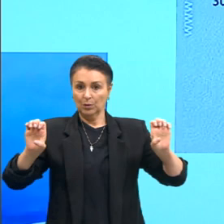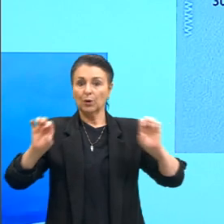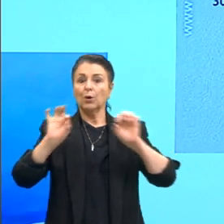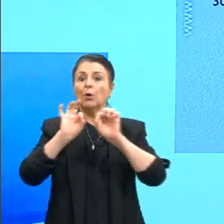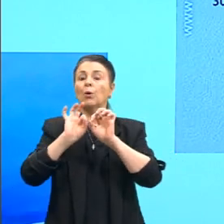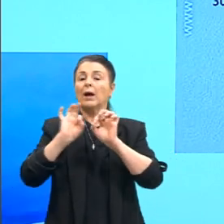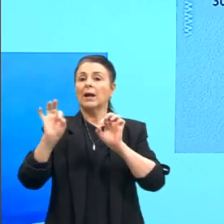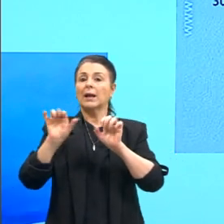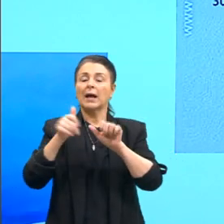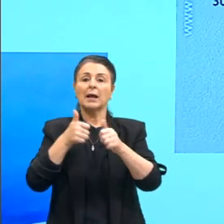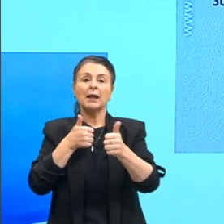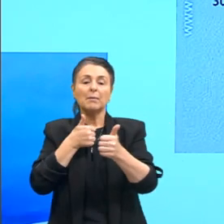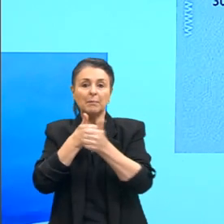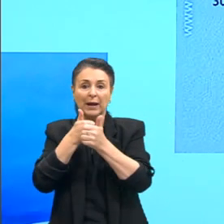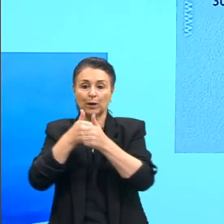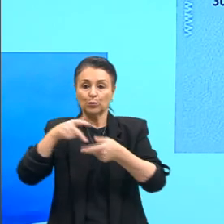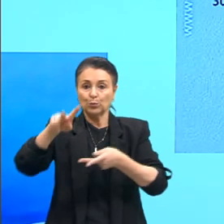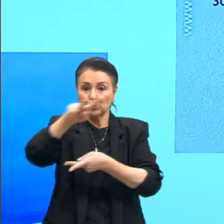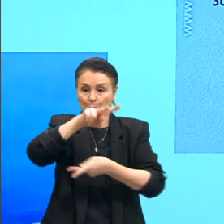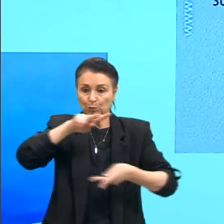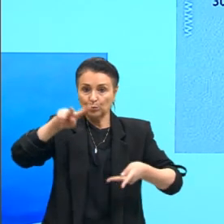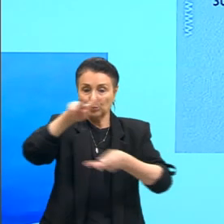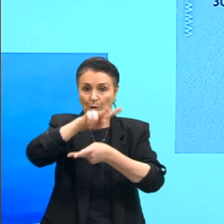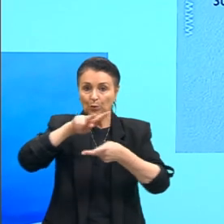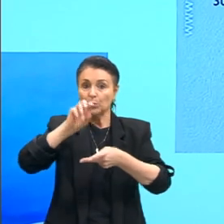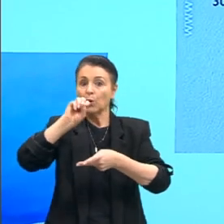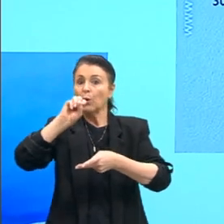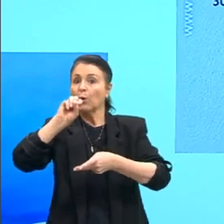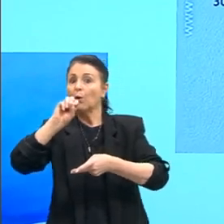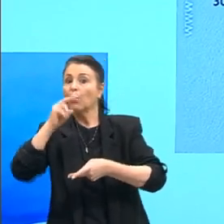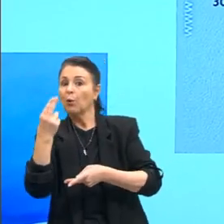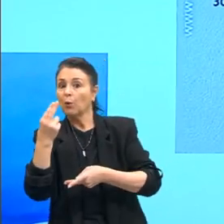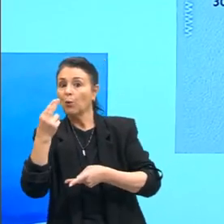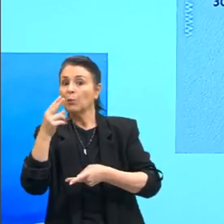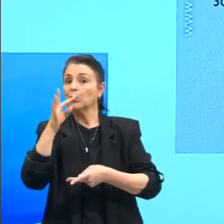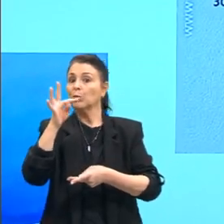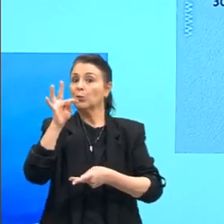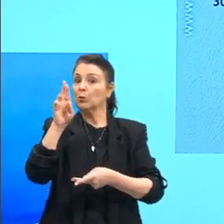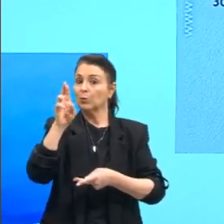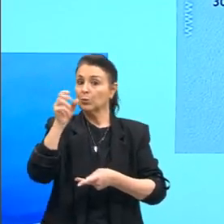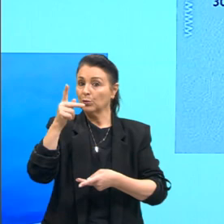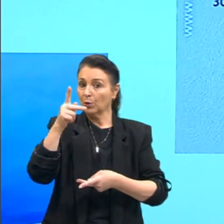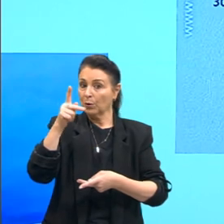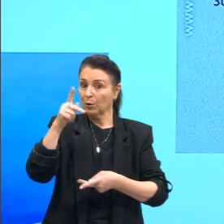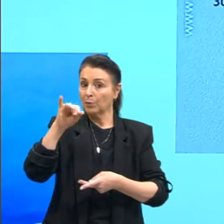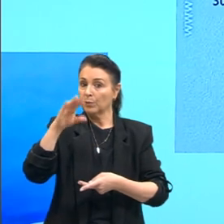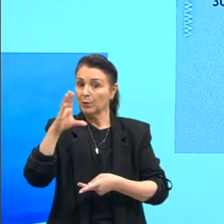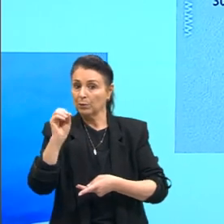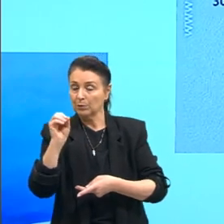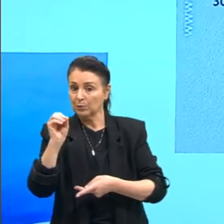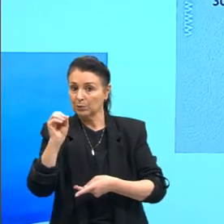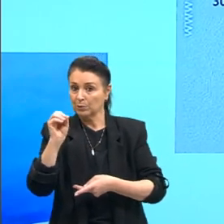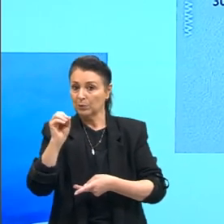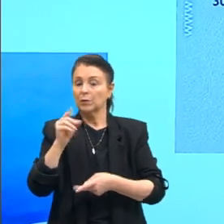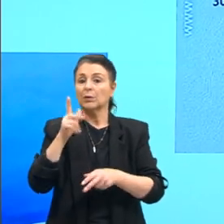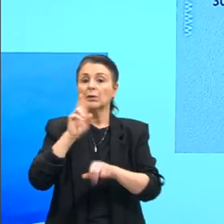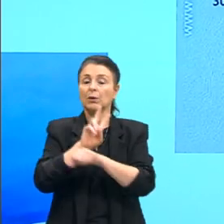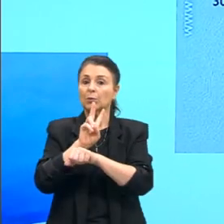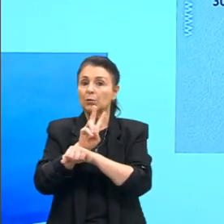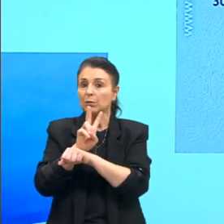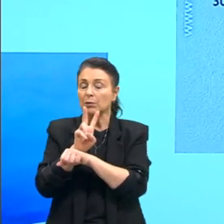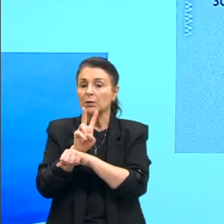perto dos polos, tá? Então olha aqui, marítima equatorial, então essa aqui, por exemplo, essa massa,